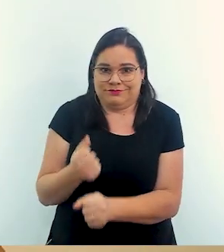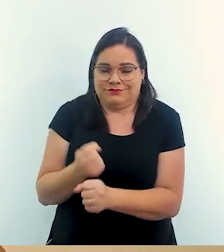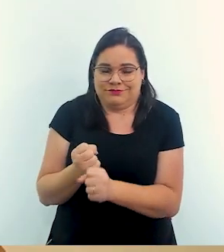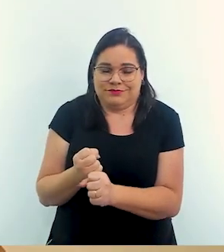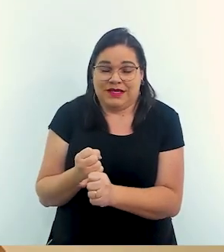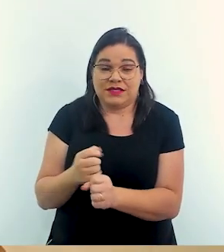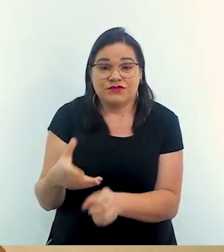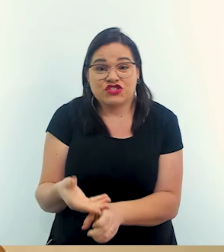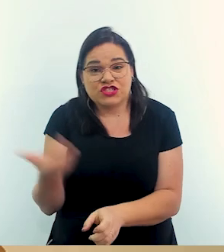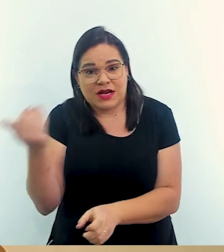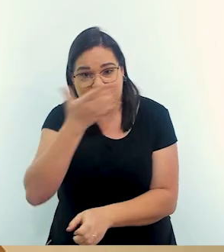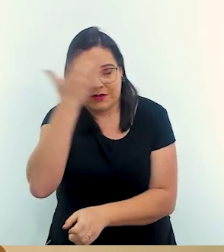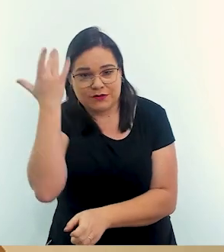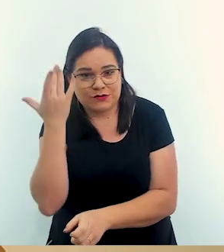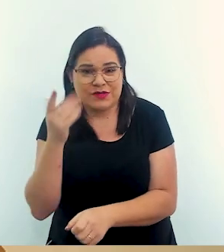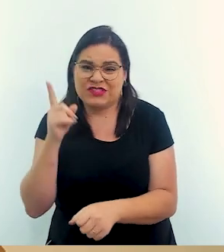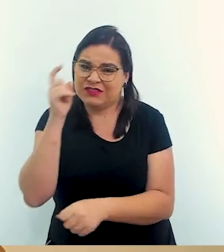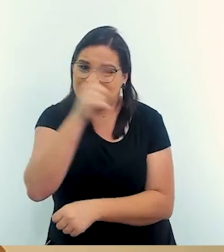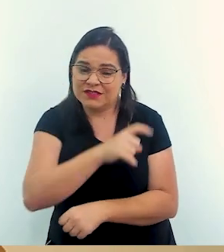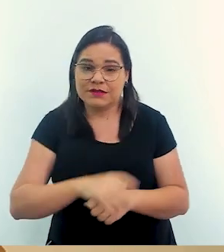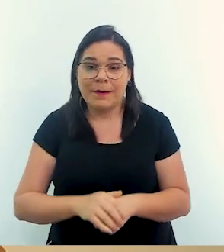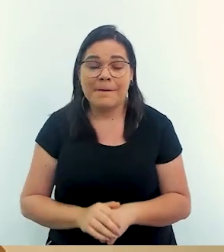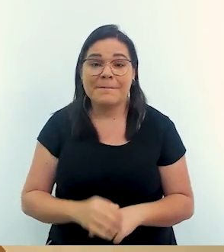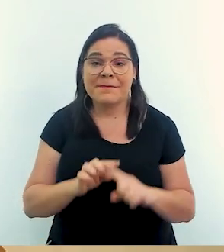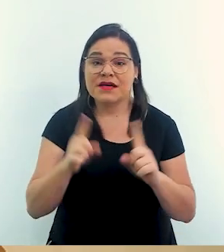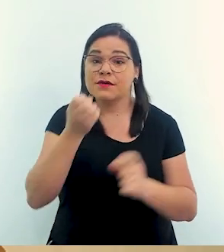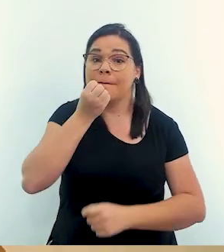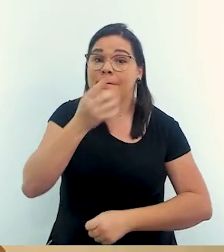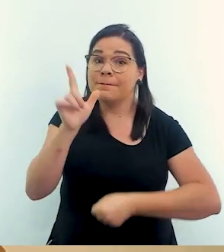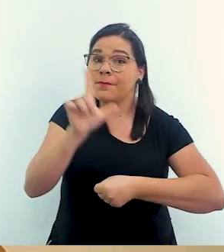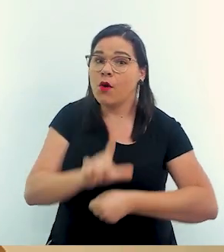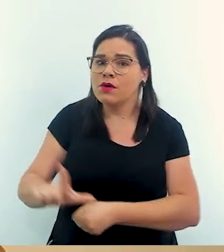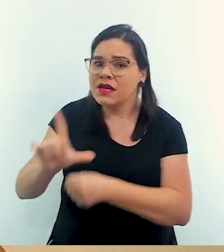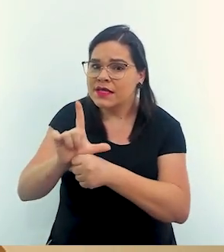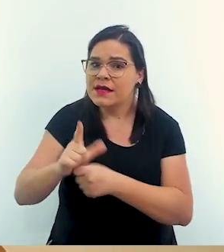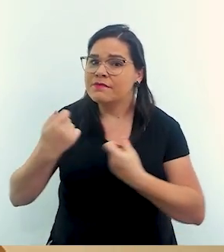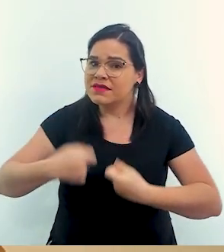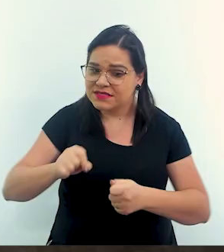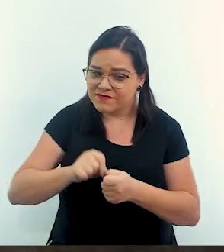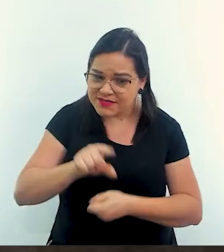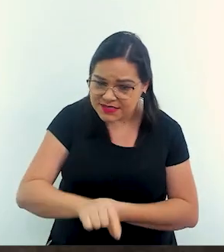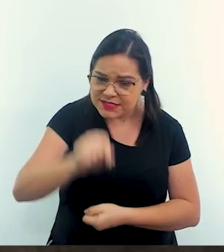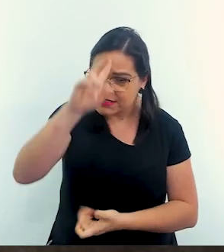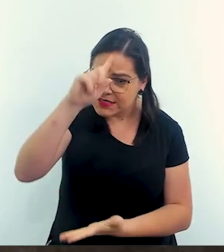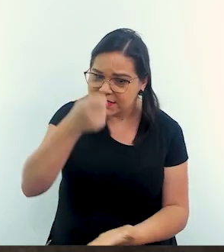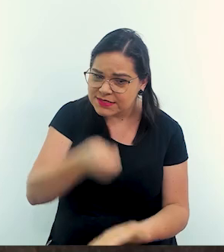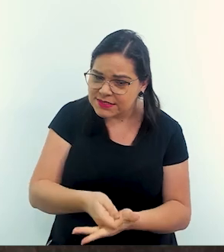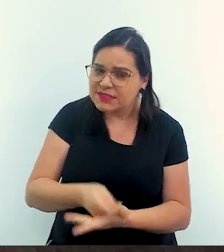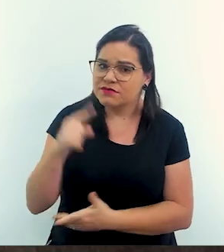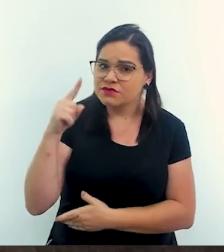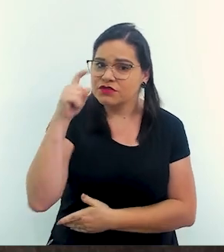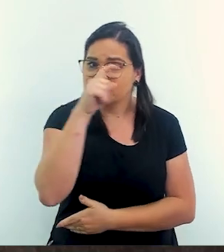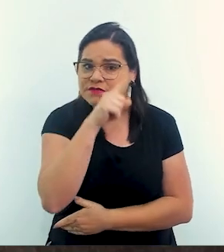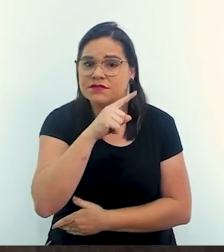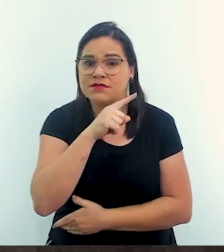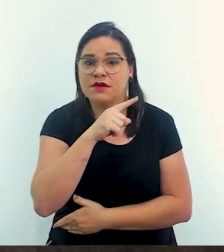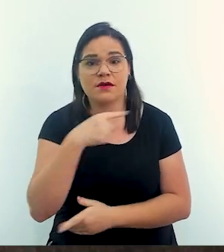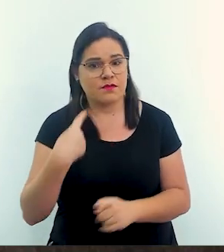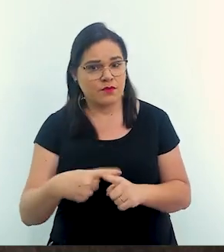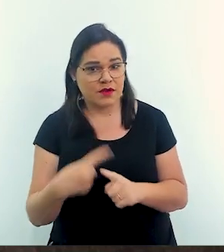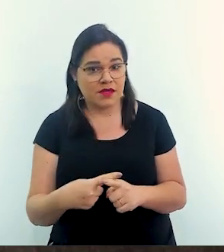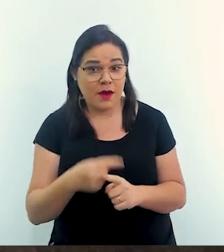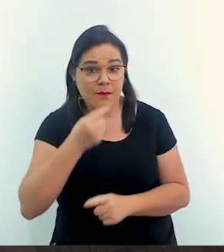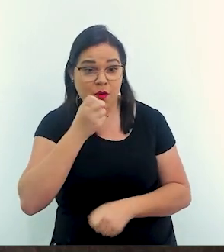difícil? É. Mas o papel de um bom líder é tomar decisões difíceis. Exatamente. O bom líder, ele precisa de entender, olha, eu preciso de tomar decisões